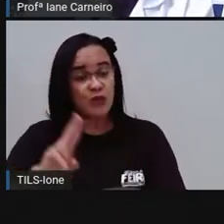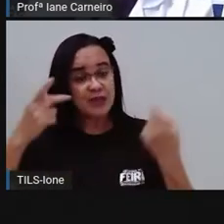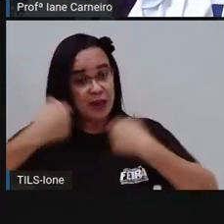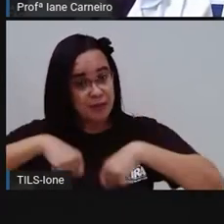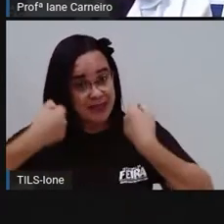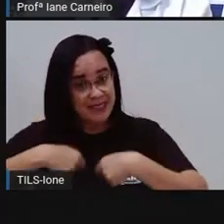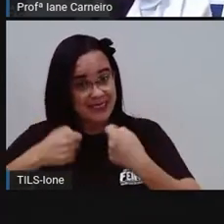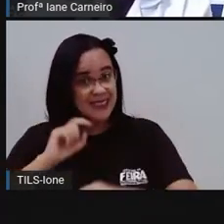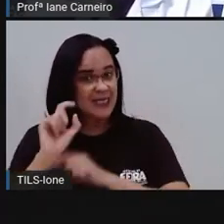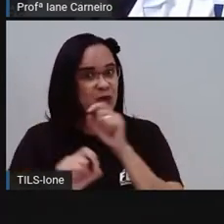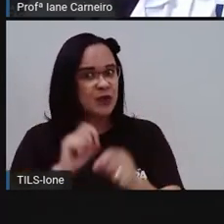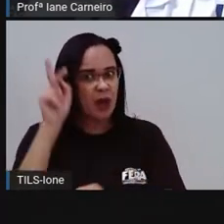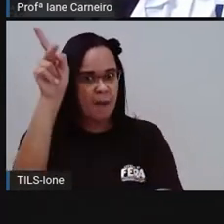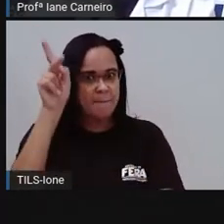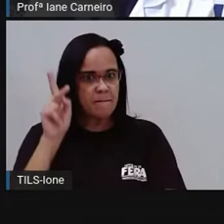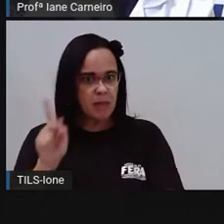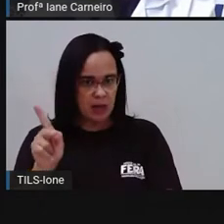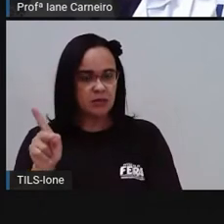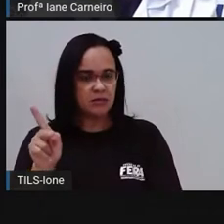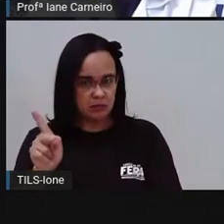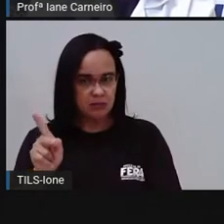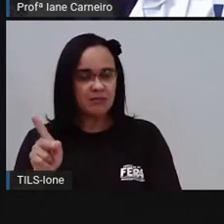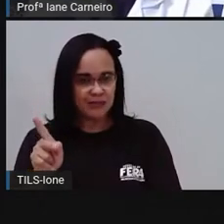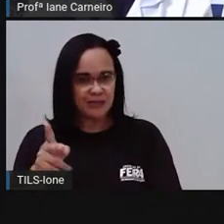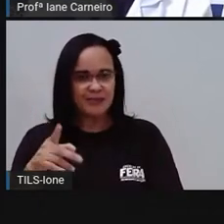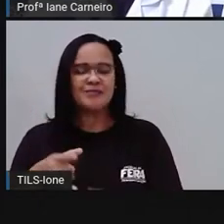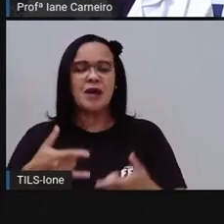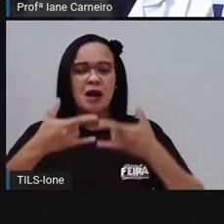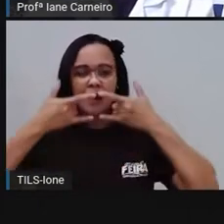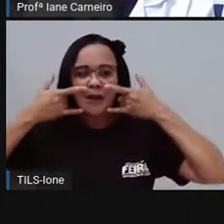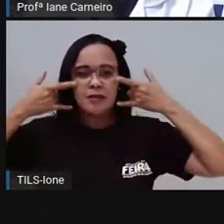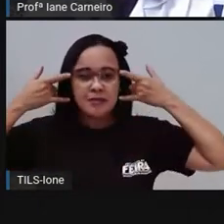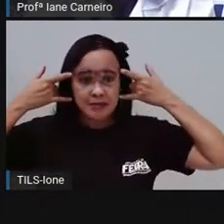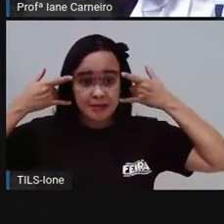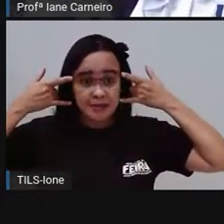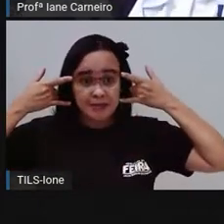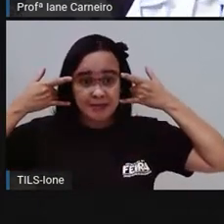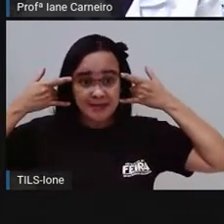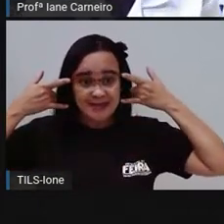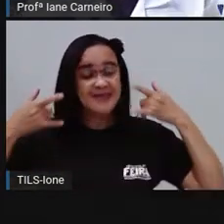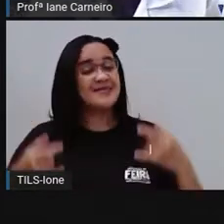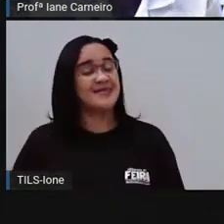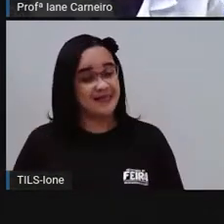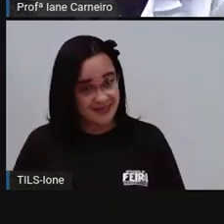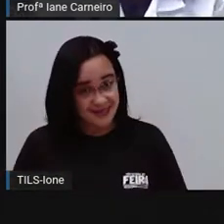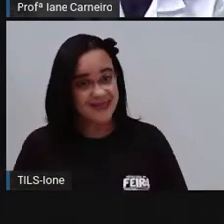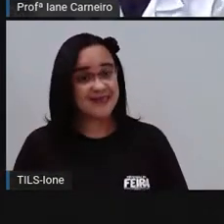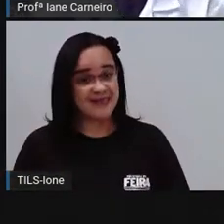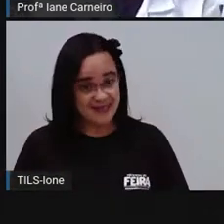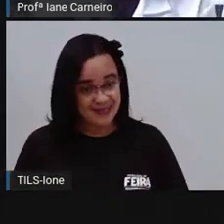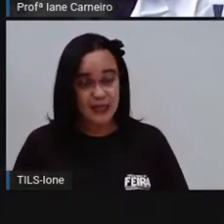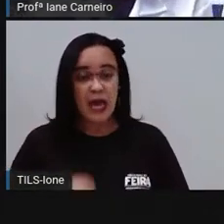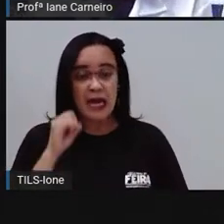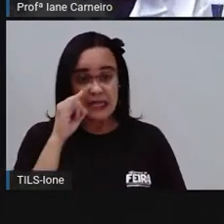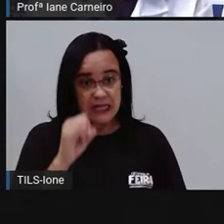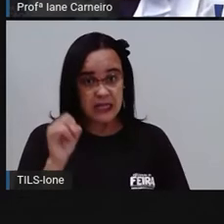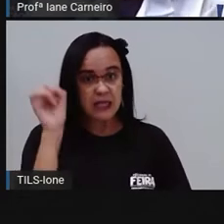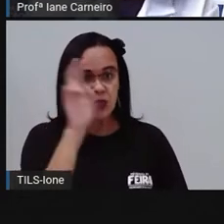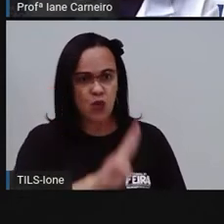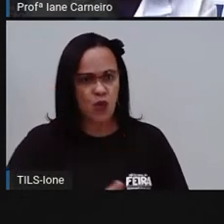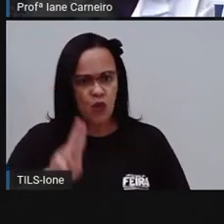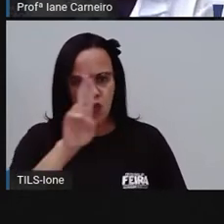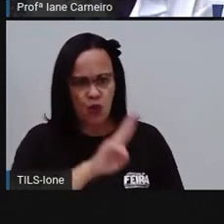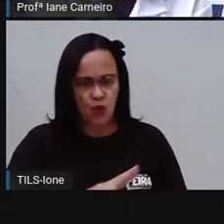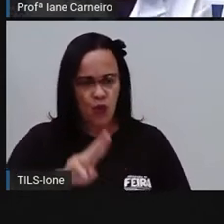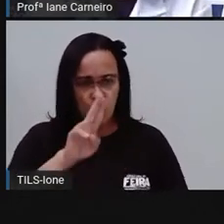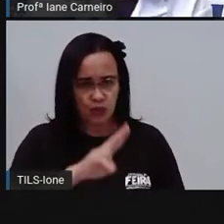objeto pessoal, né? Se você tem aquelas máscaras de tecido, cada um da família tem que ter as suas máscaras, né?